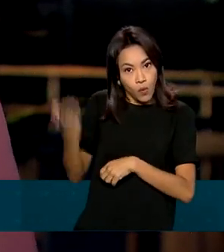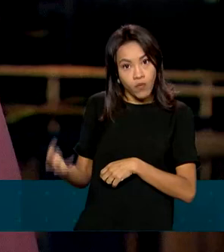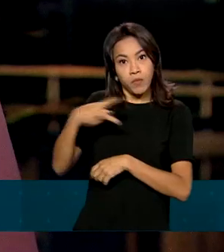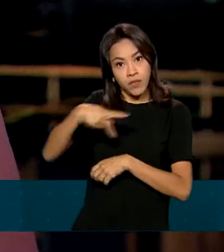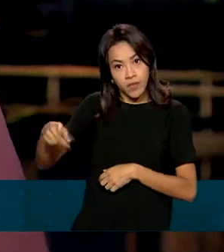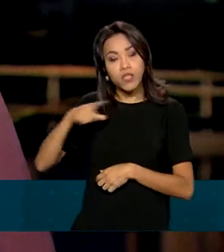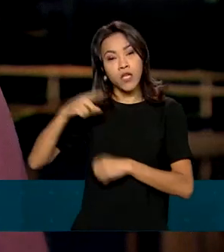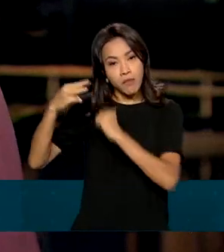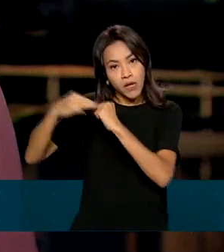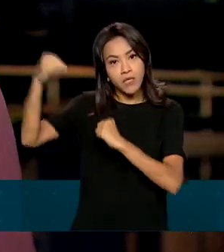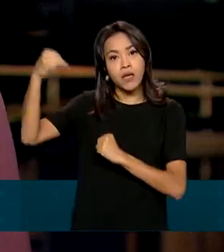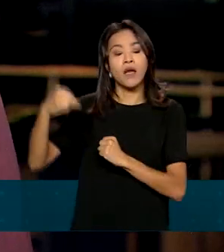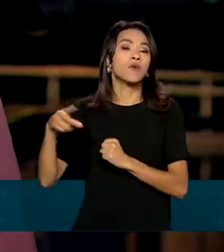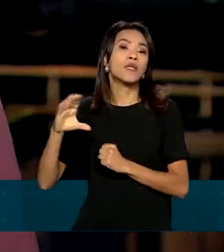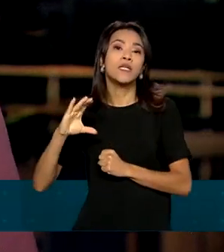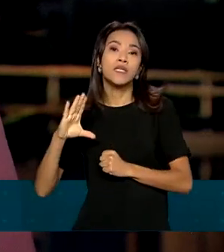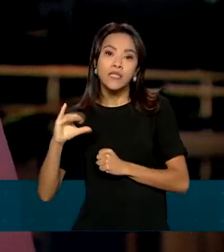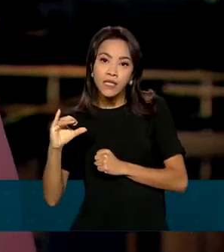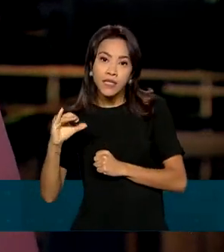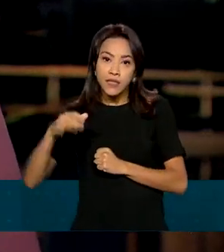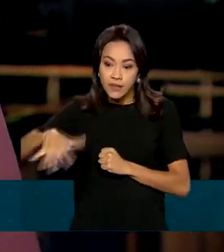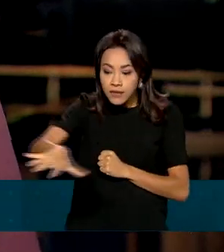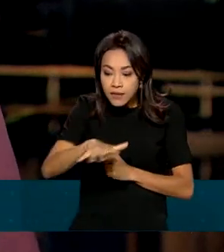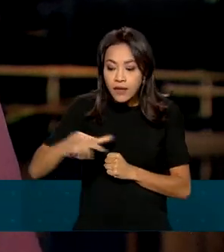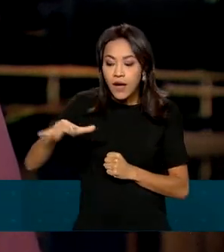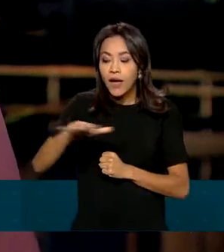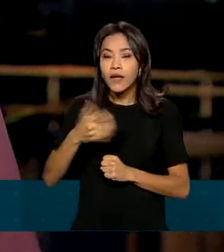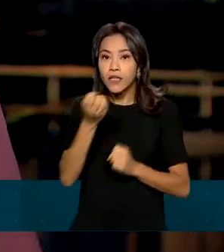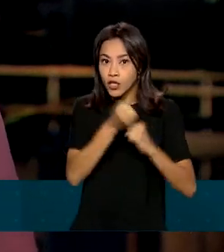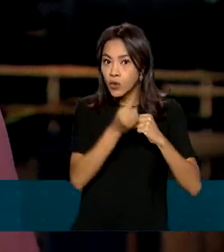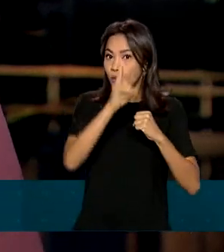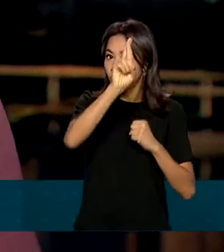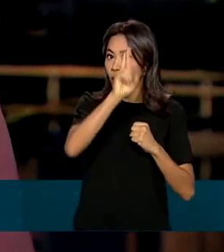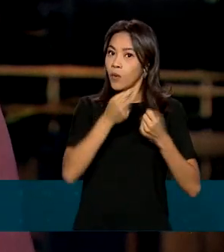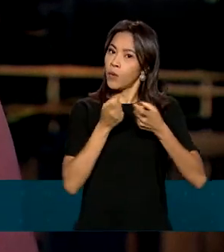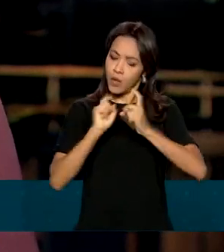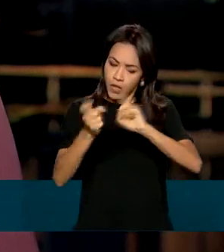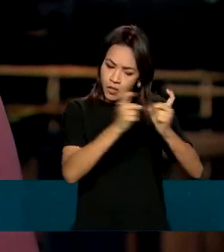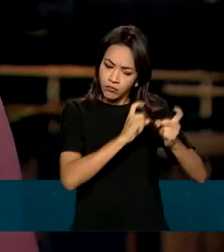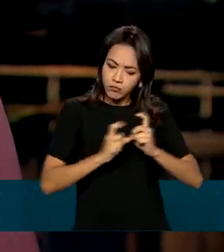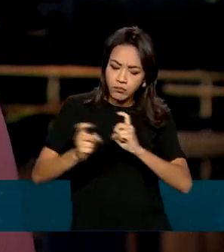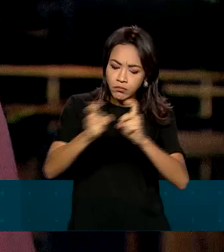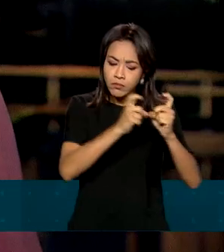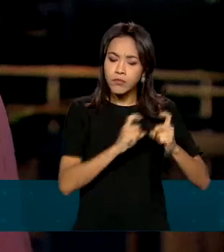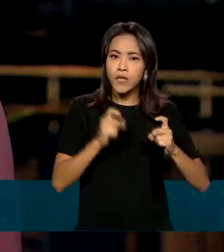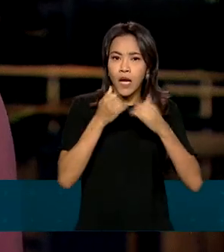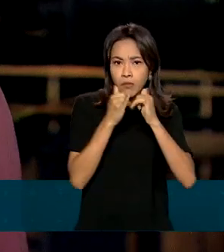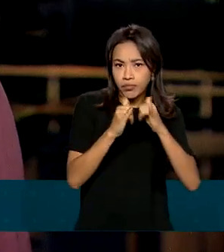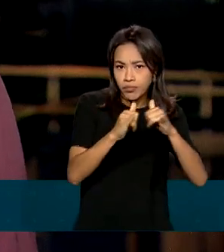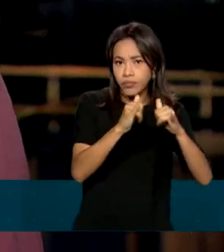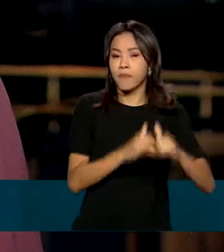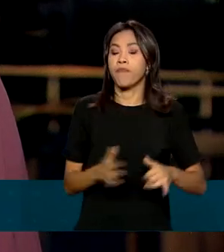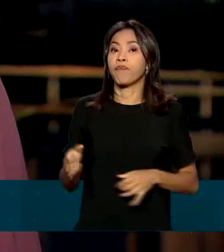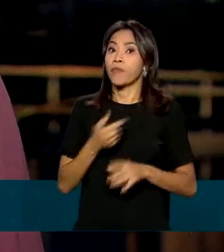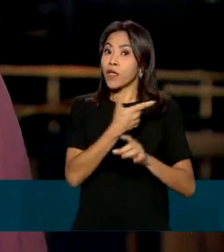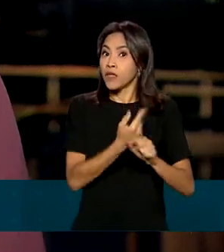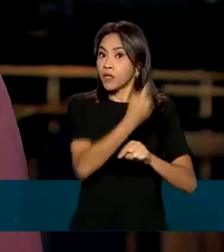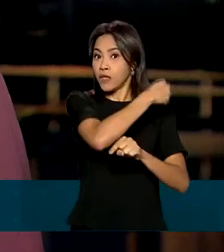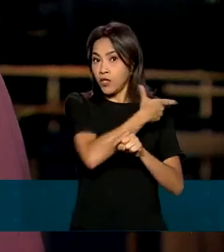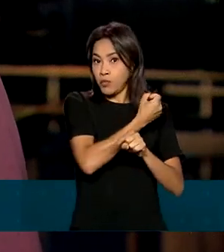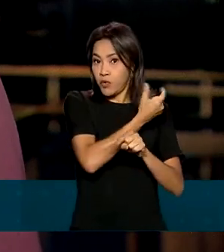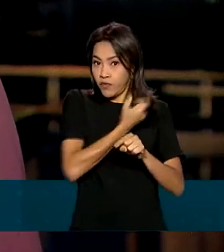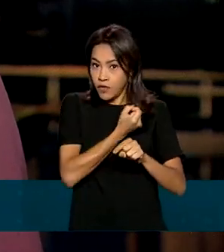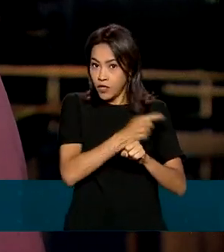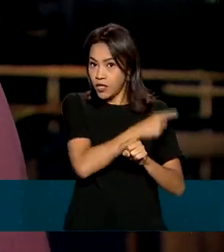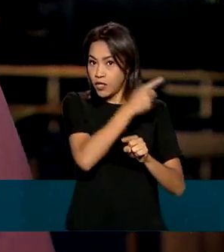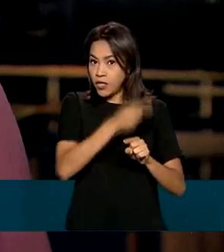mestrado em Ciências de Materiais e doutorado em Planejamento Energético. De 2020 a 2021, foi